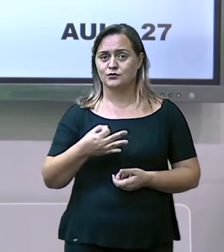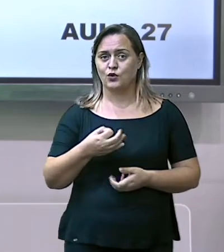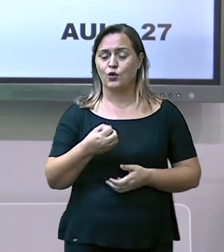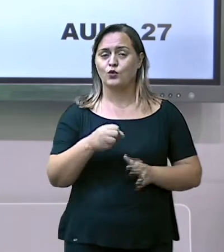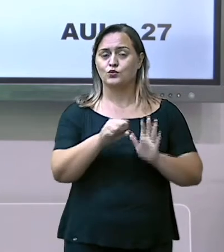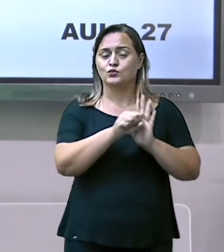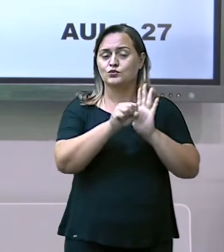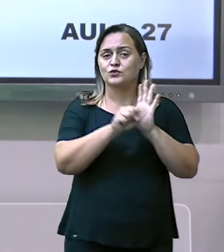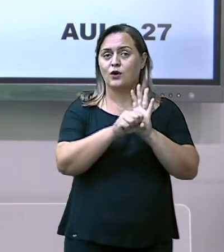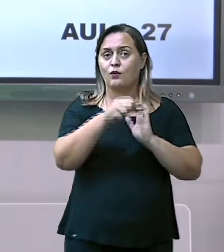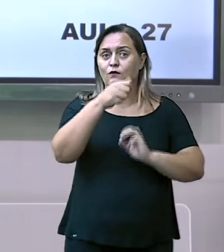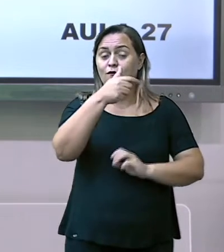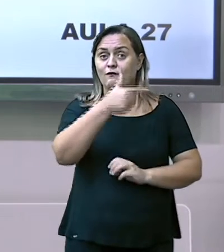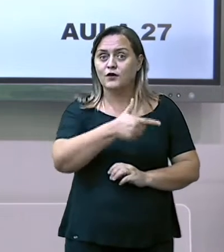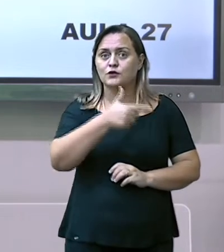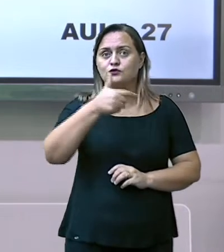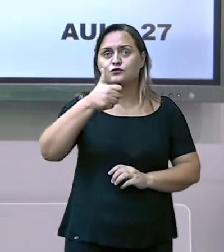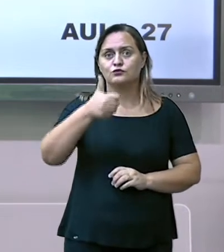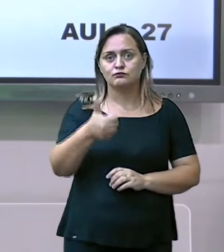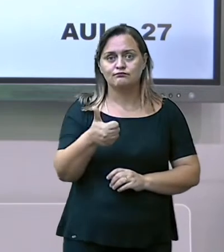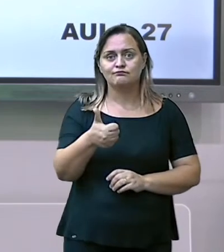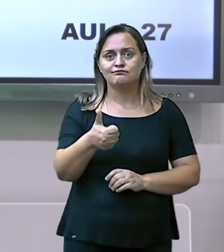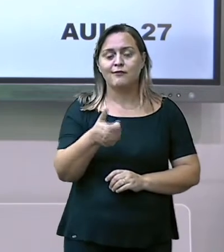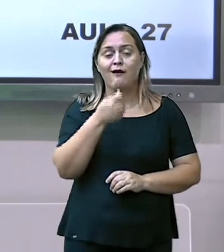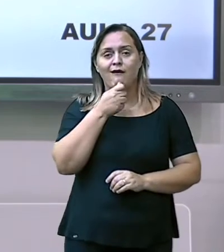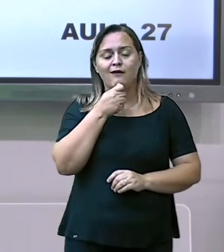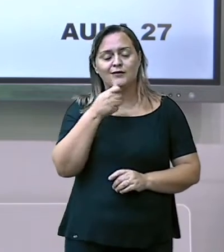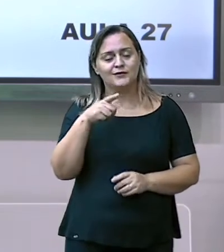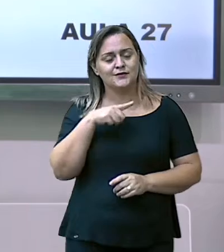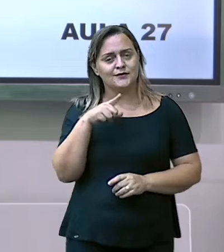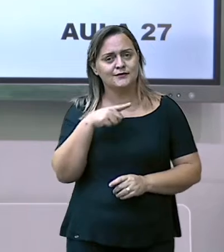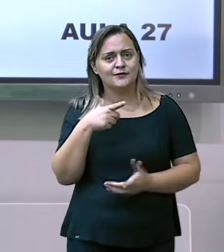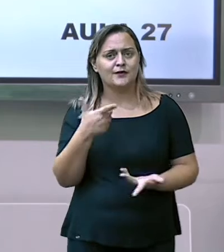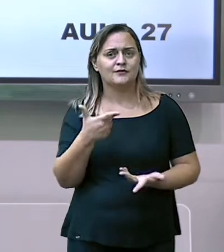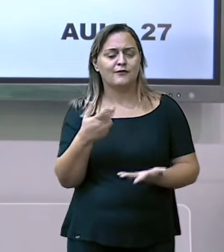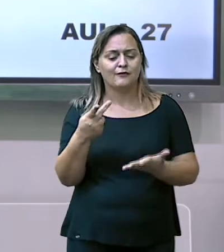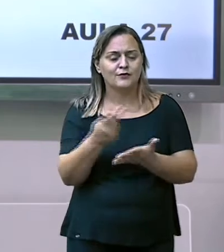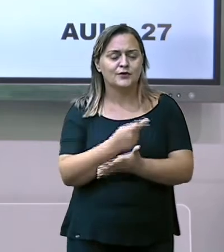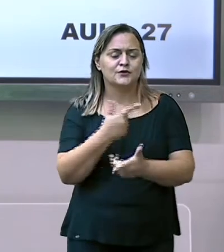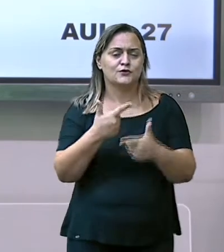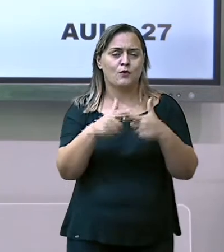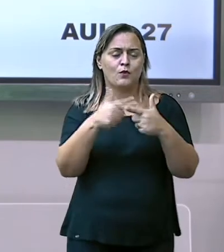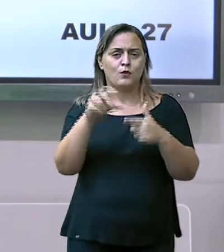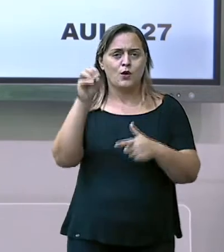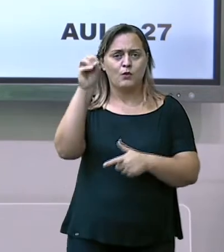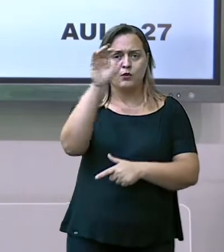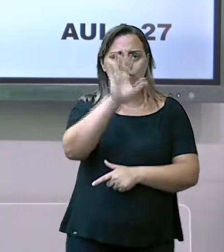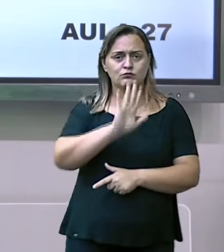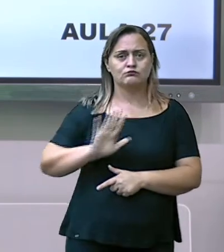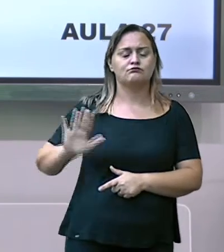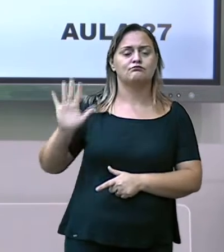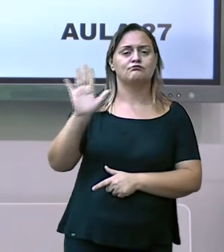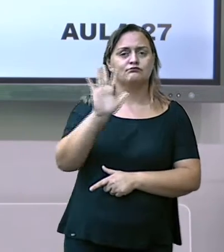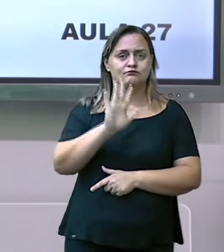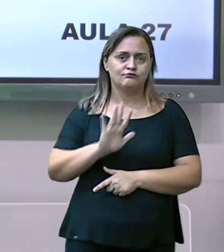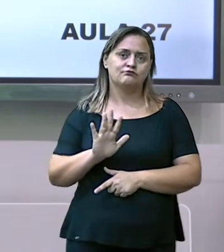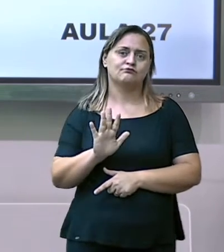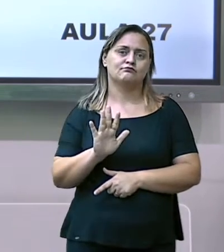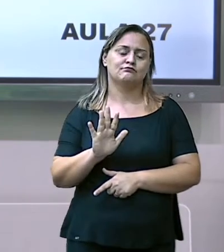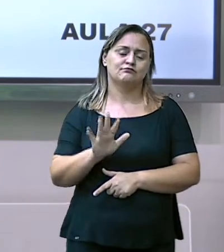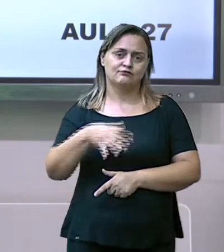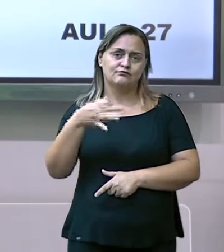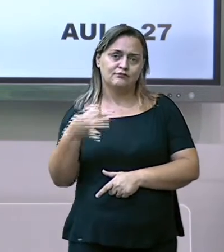Ou melhor, que no século 21, a consequência de